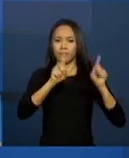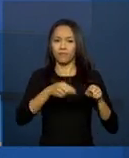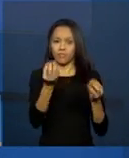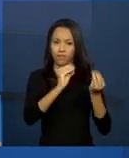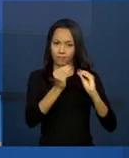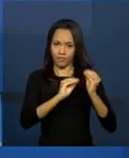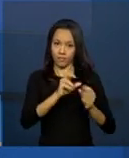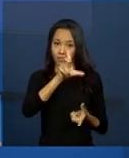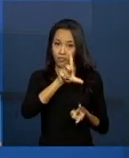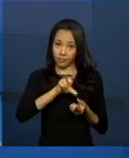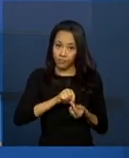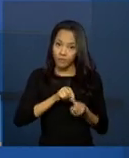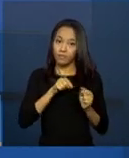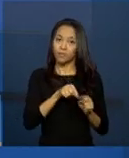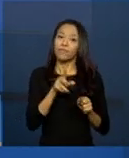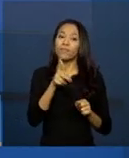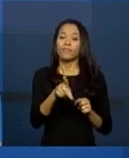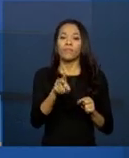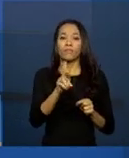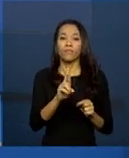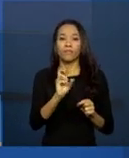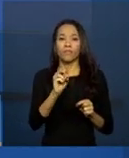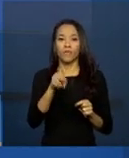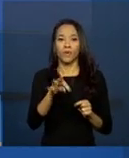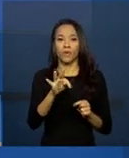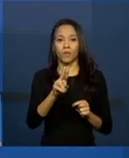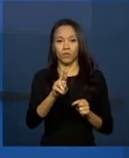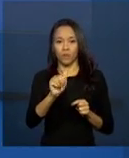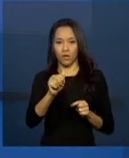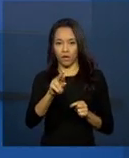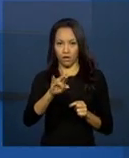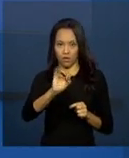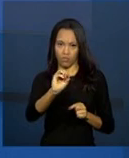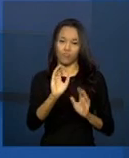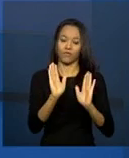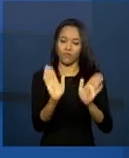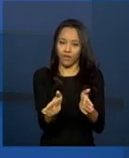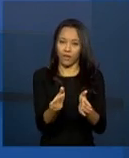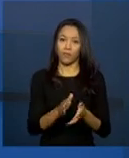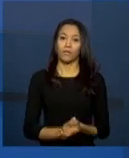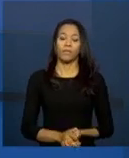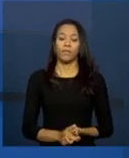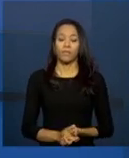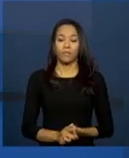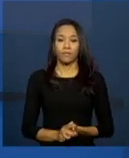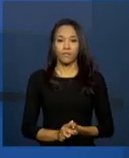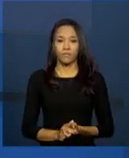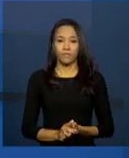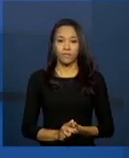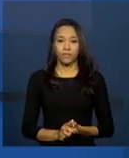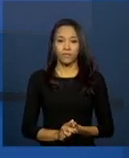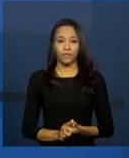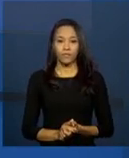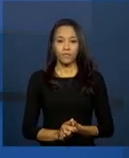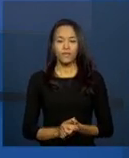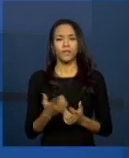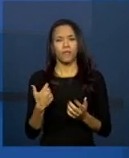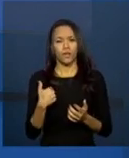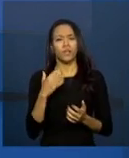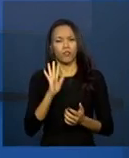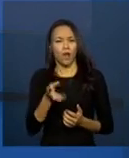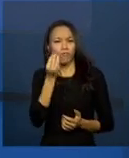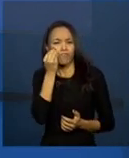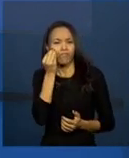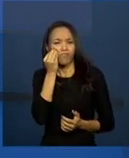simplificado. Nós vínhamos com uma versão, de certa maneira, num período de teste,